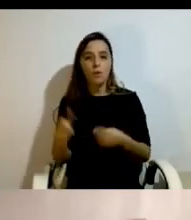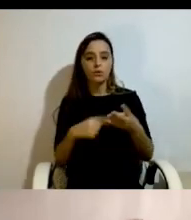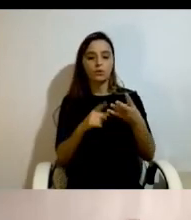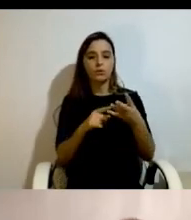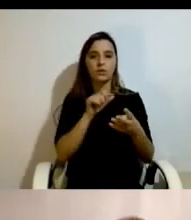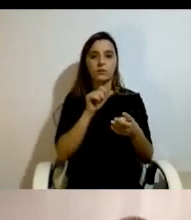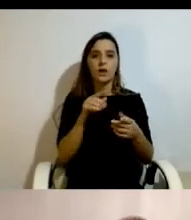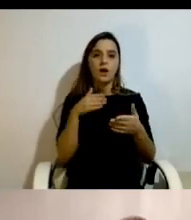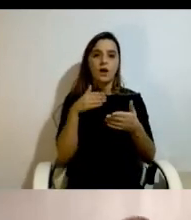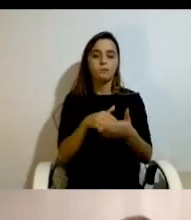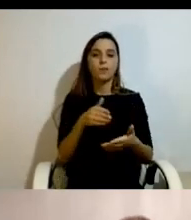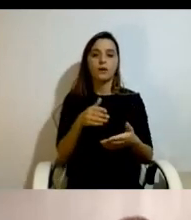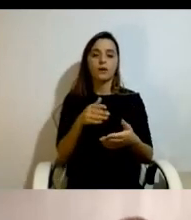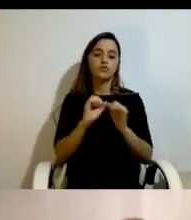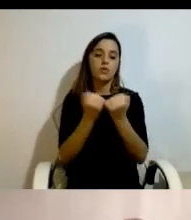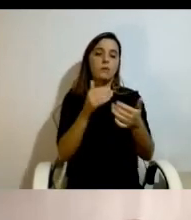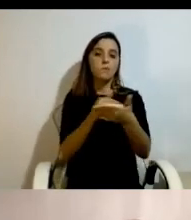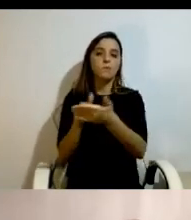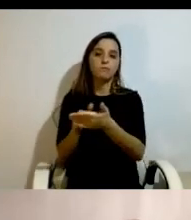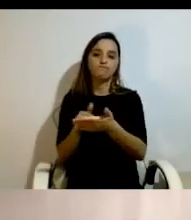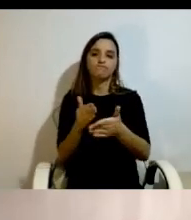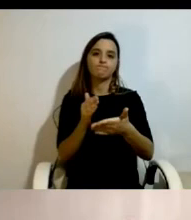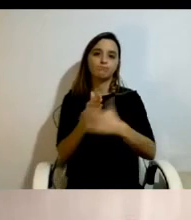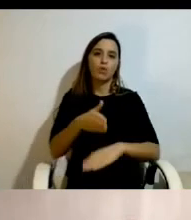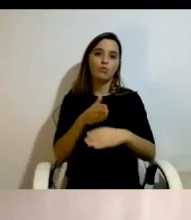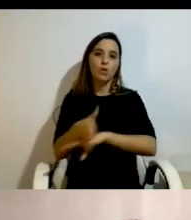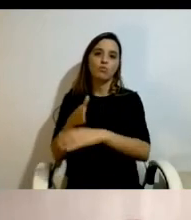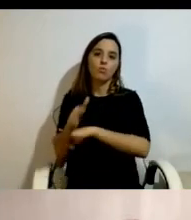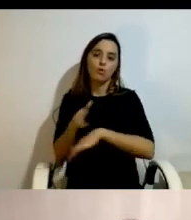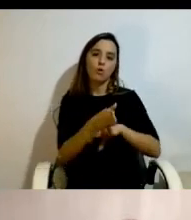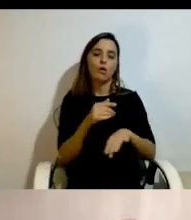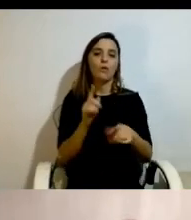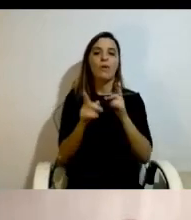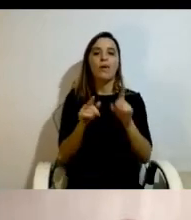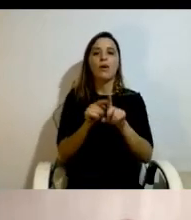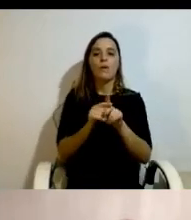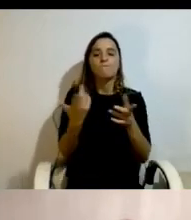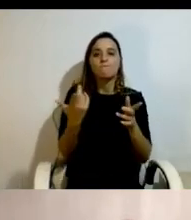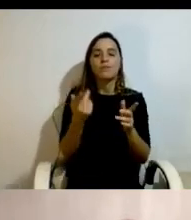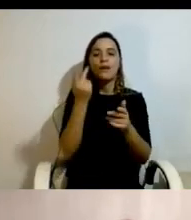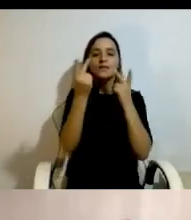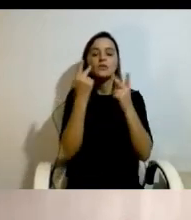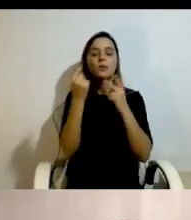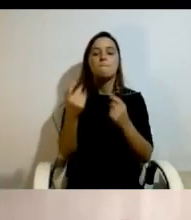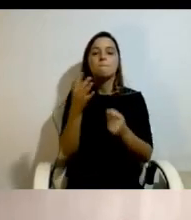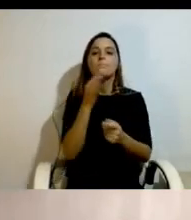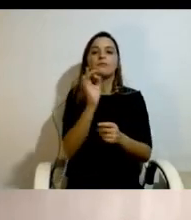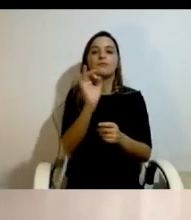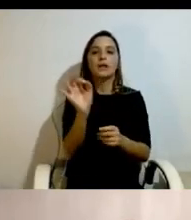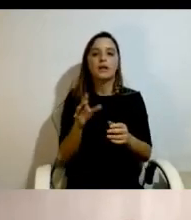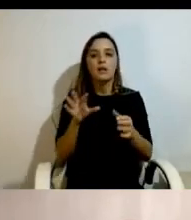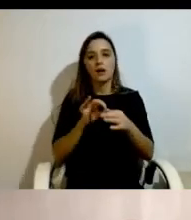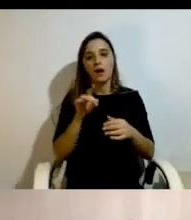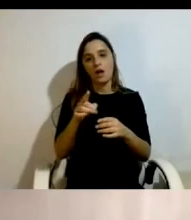das barreiras incapacitantes na sociedade. Isto é, é uma visão holística da vida independente. Estas barreiras incapacitantes são barreiras